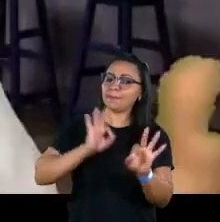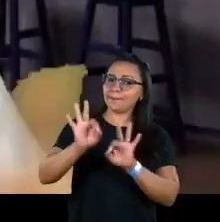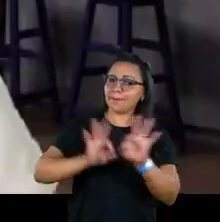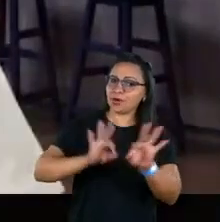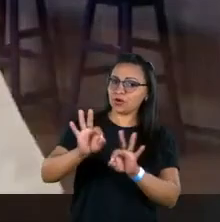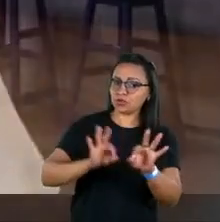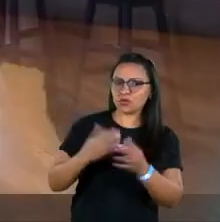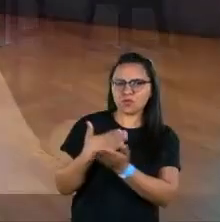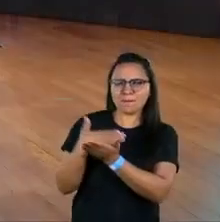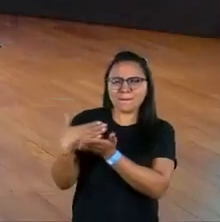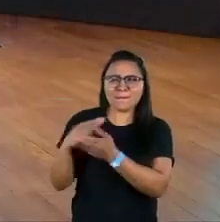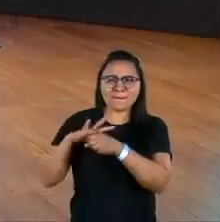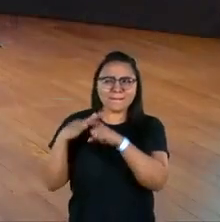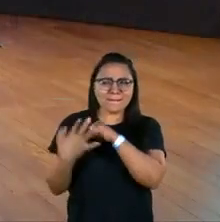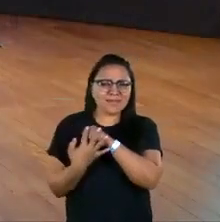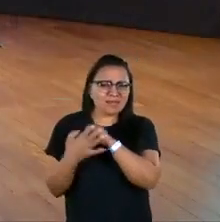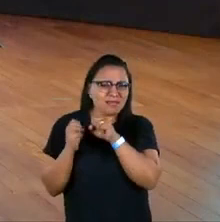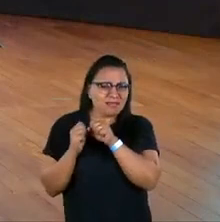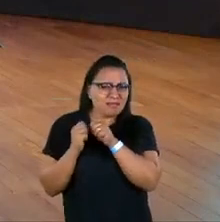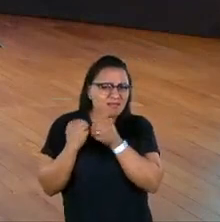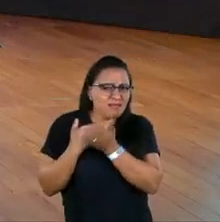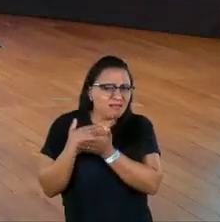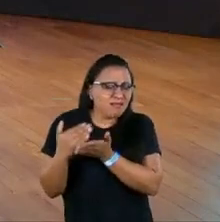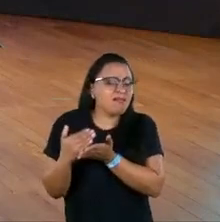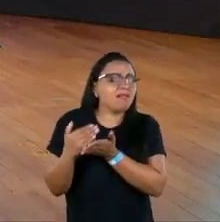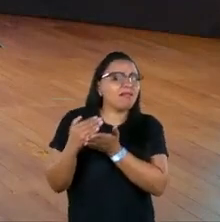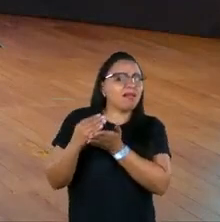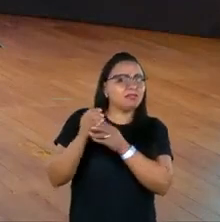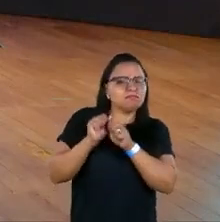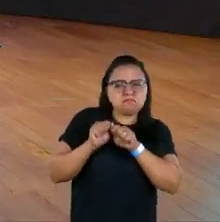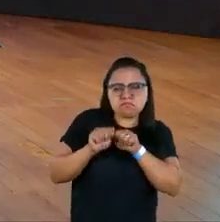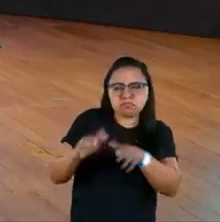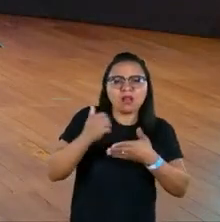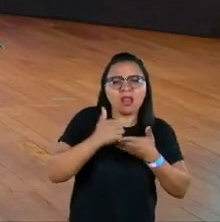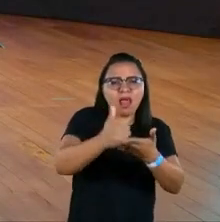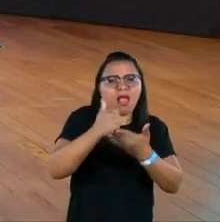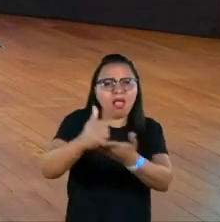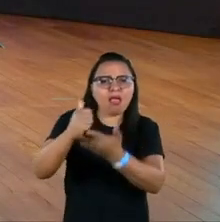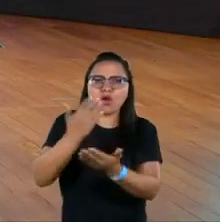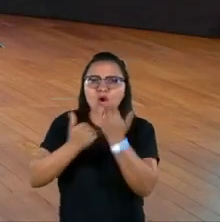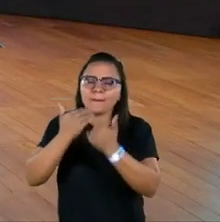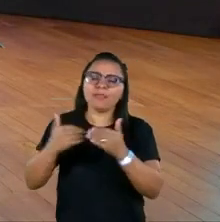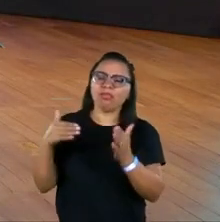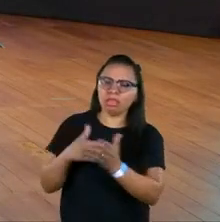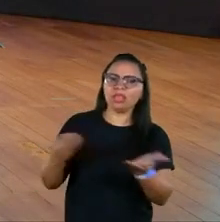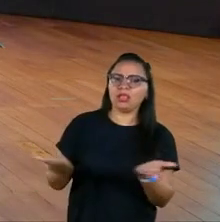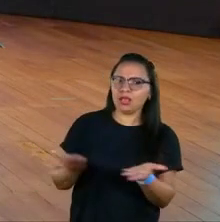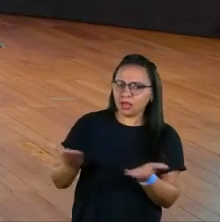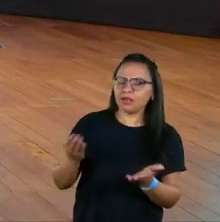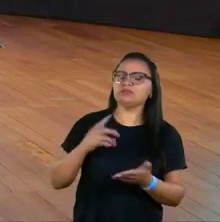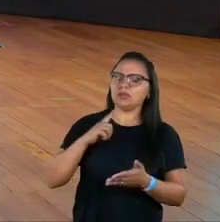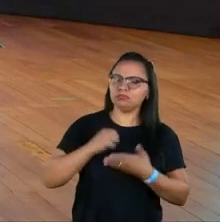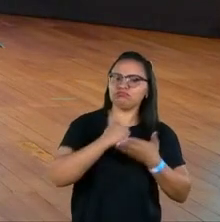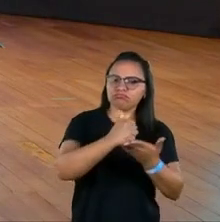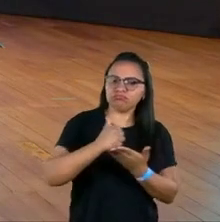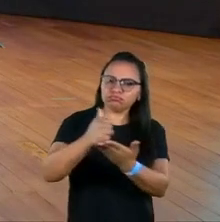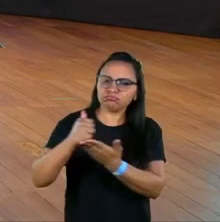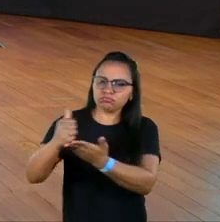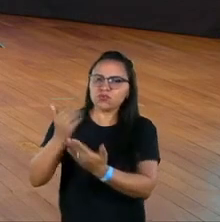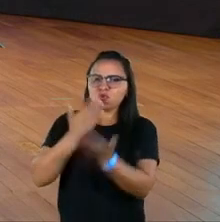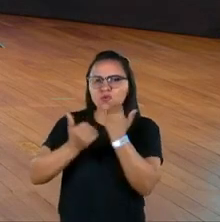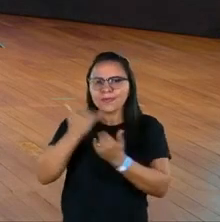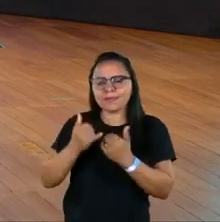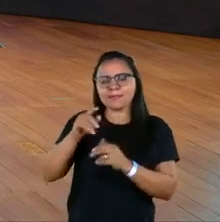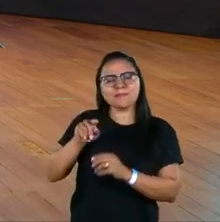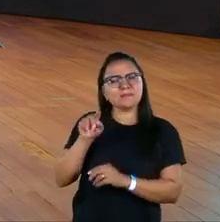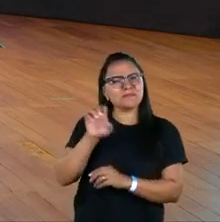desde o início da Covid, foi uma escala muito grande de distribuição de alimentos, ainda está sendo, a gente está distribuindo ainda para